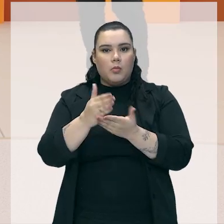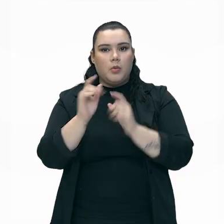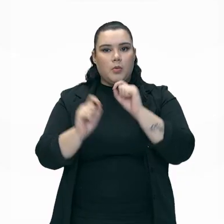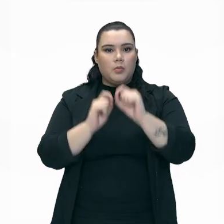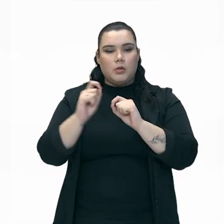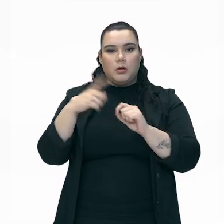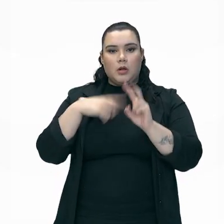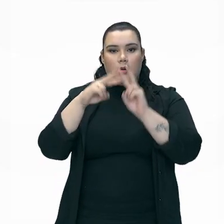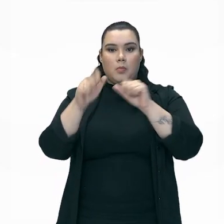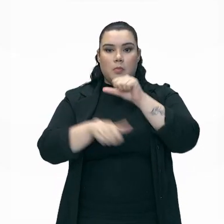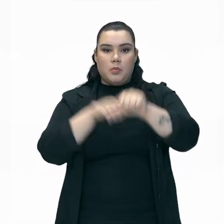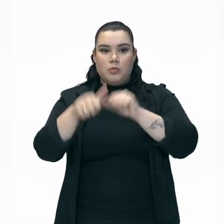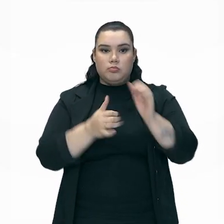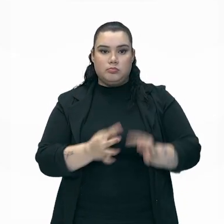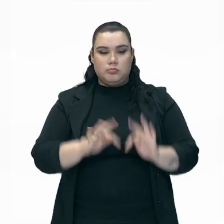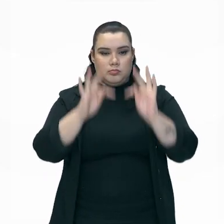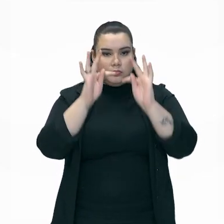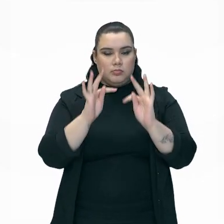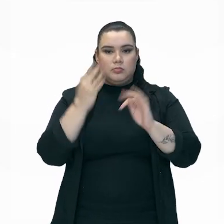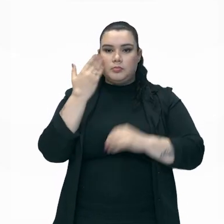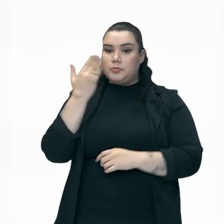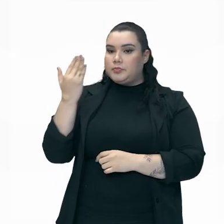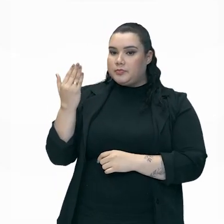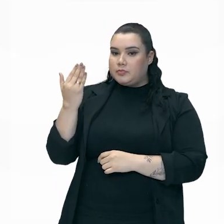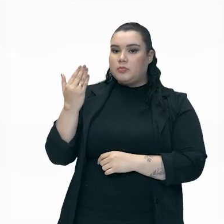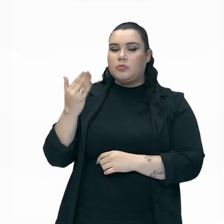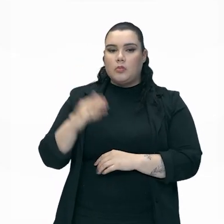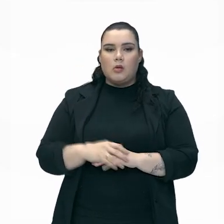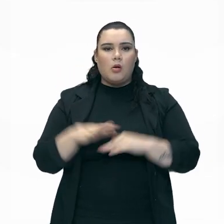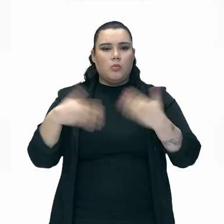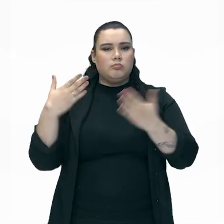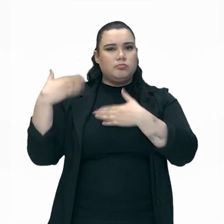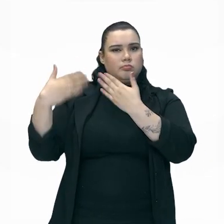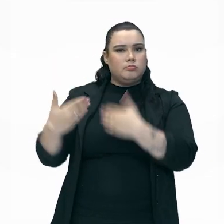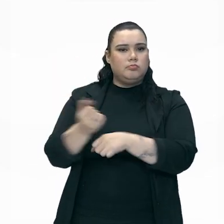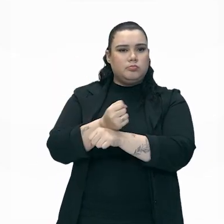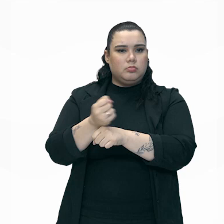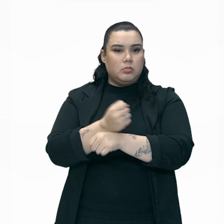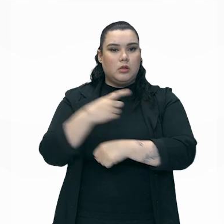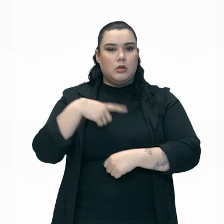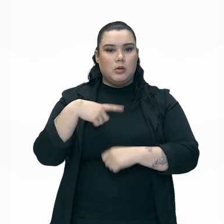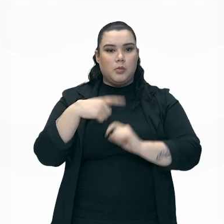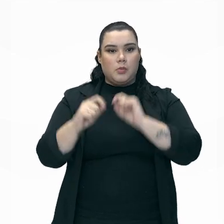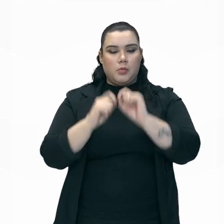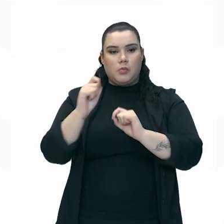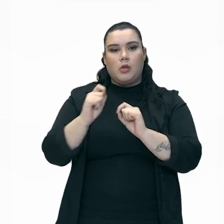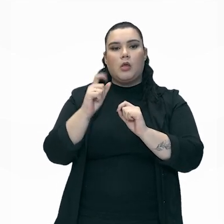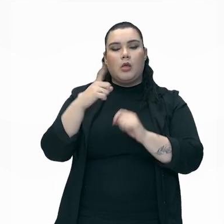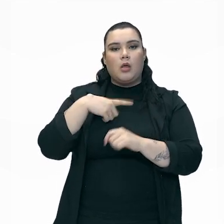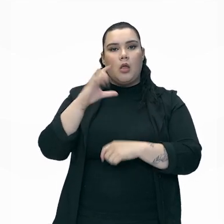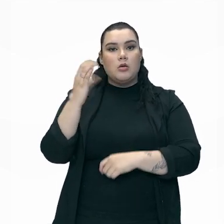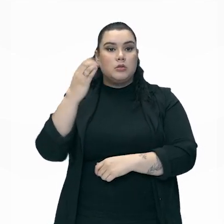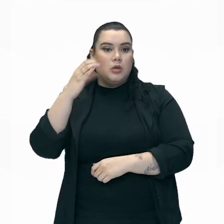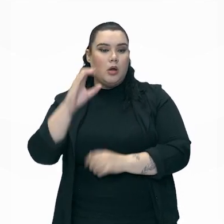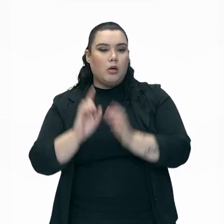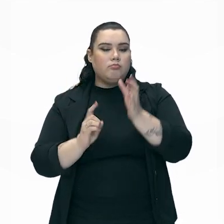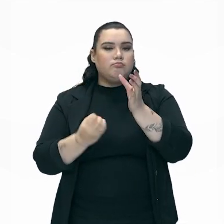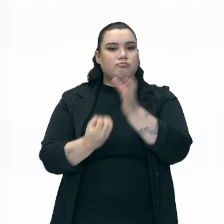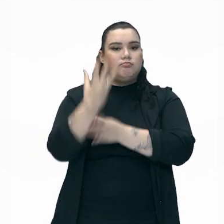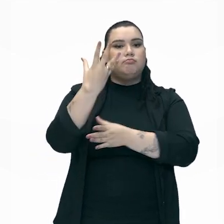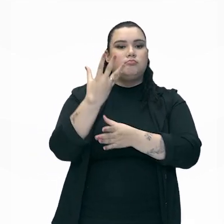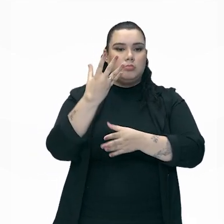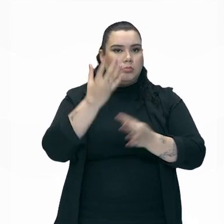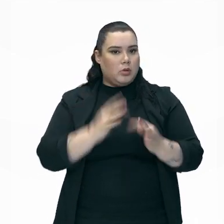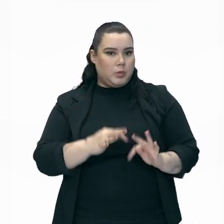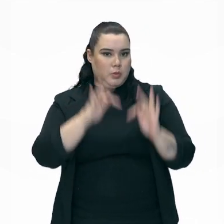as transformações tecnológicas nessa tela. Ao longo do tempo, pessoal, houve as inovações científicas, inovações tecnológicas.